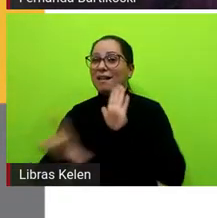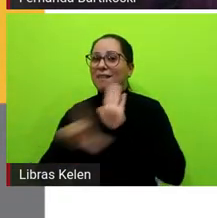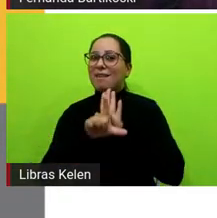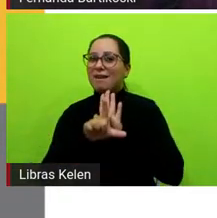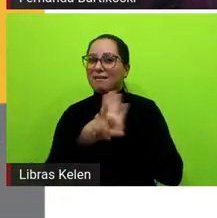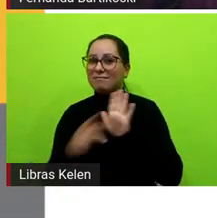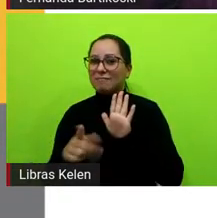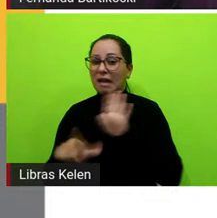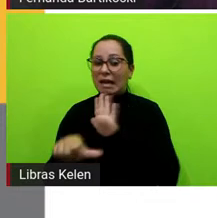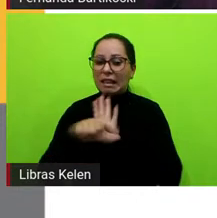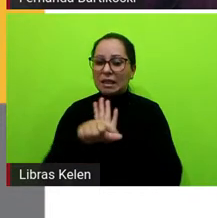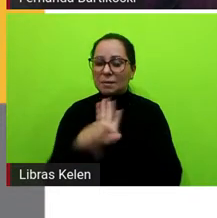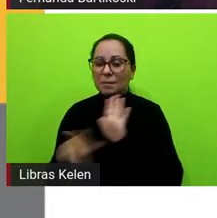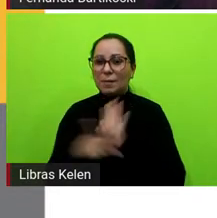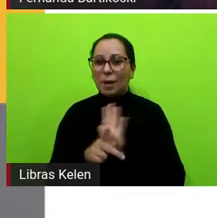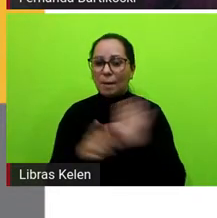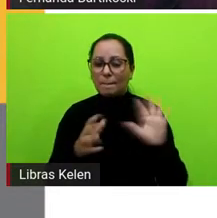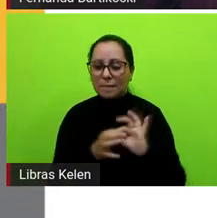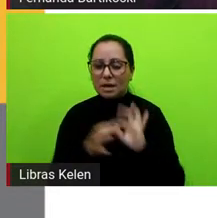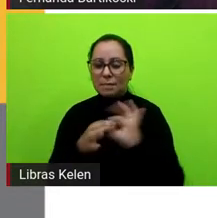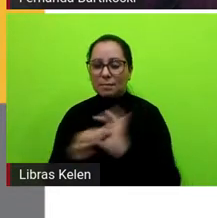engatando uma coisa na outra